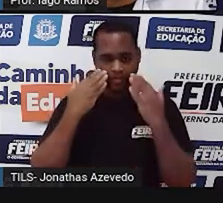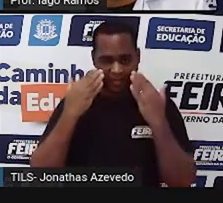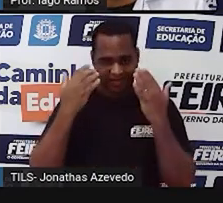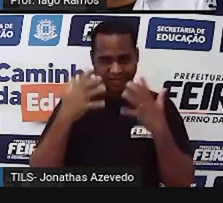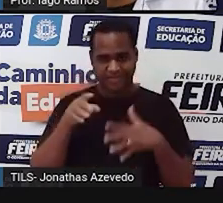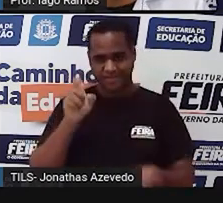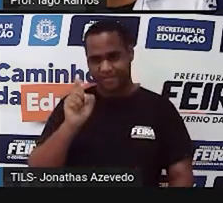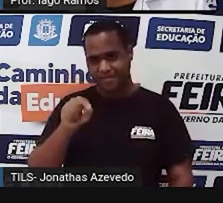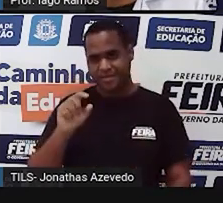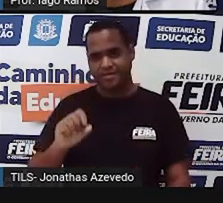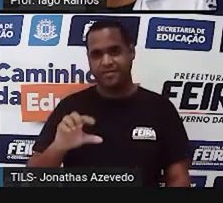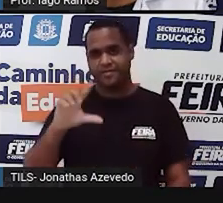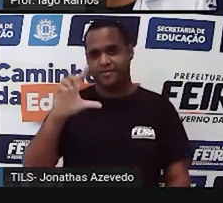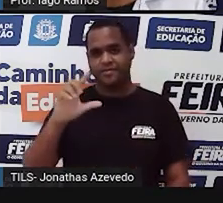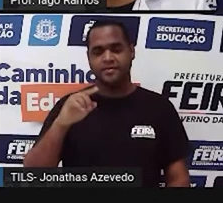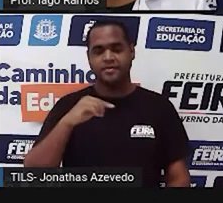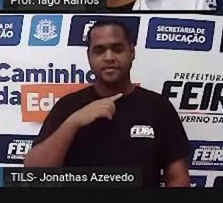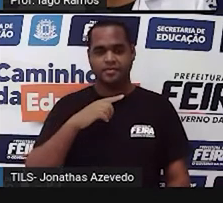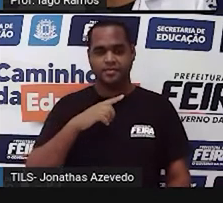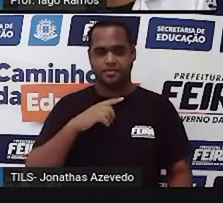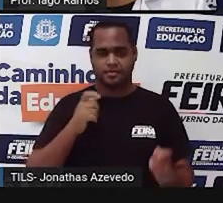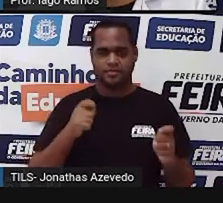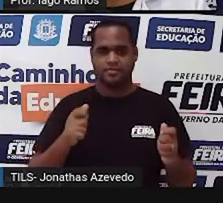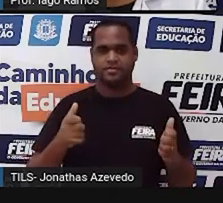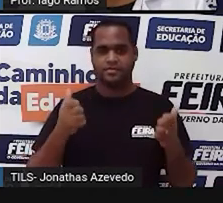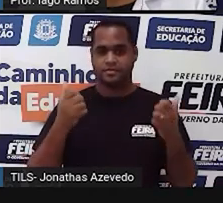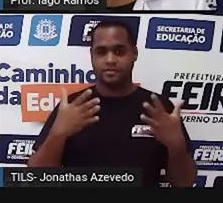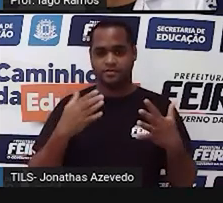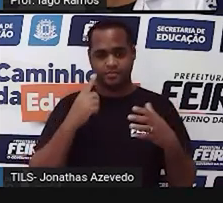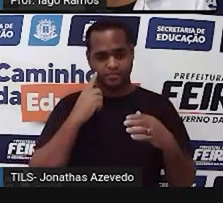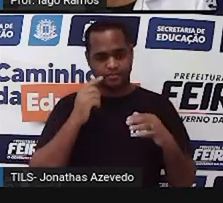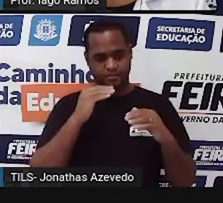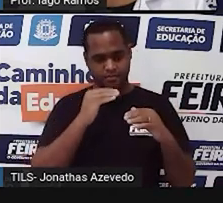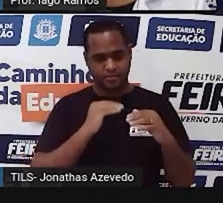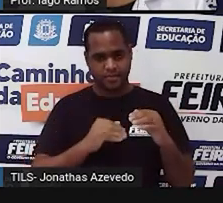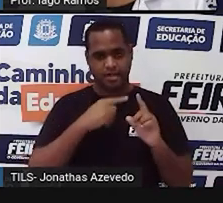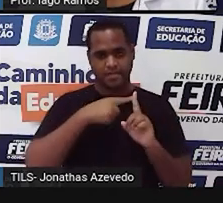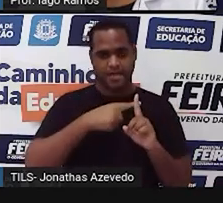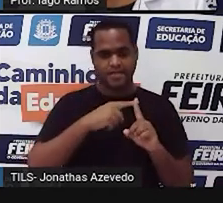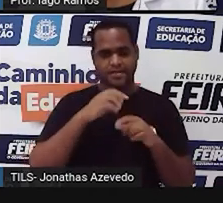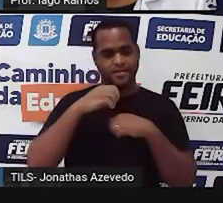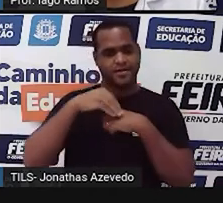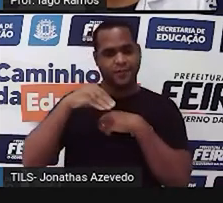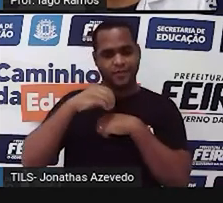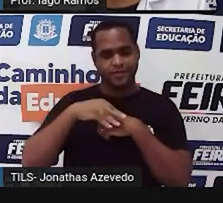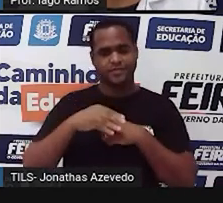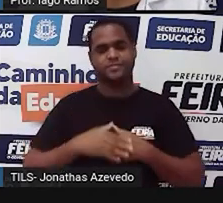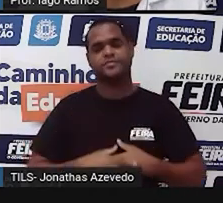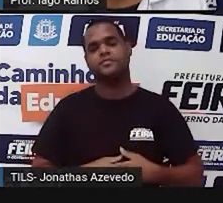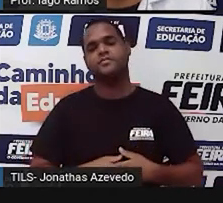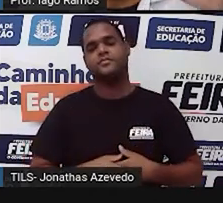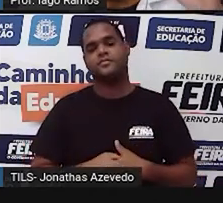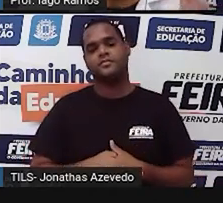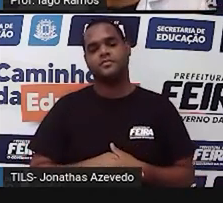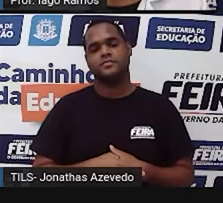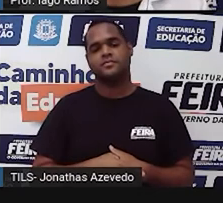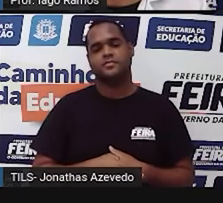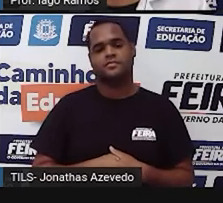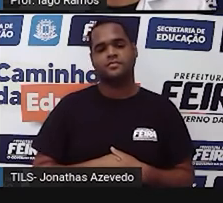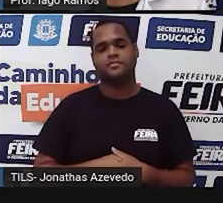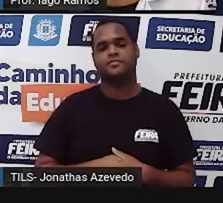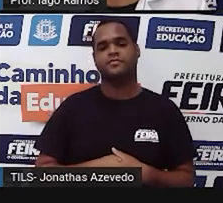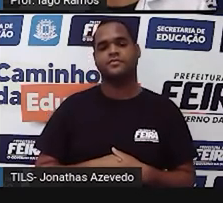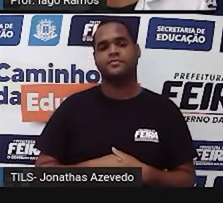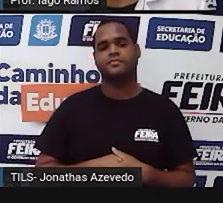Tá mandando clicar aqui nesses botõezinhos de baixo. Mais info. Então bora clicar aqui no passo 1 para